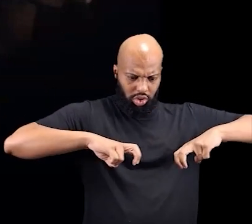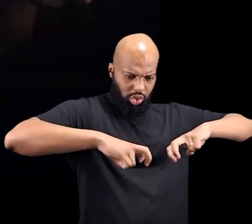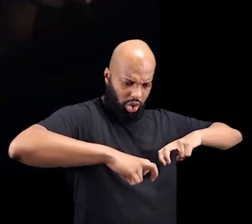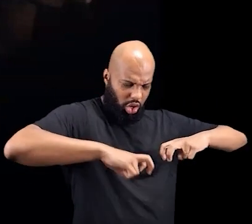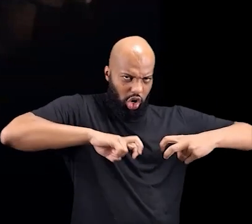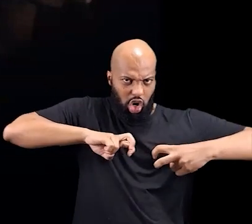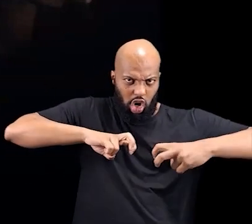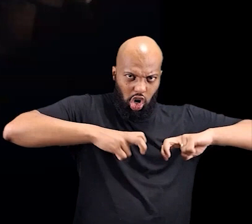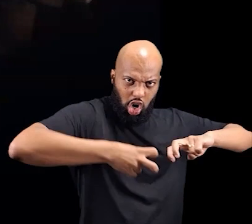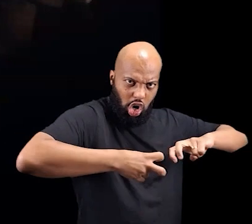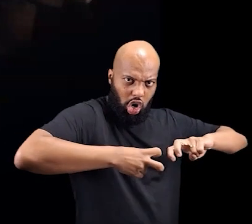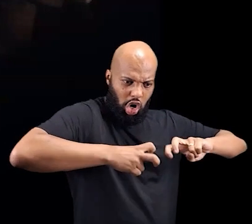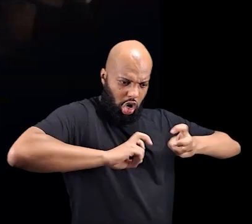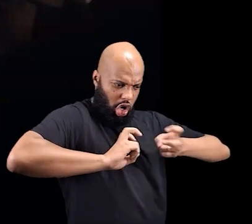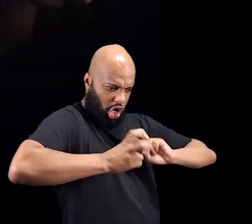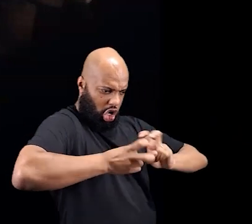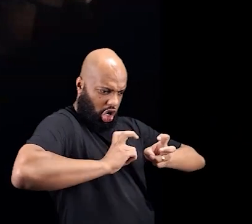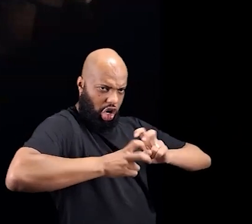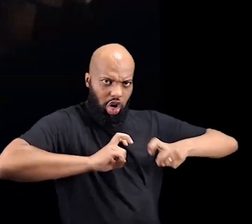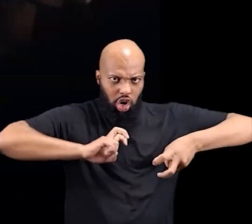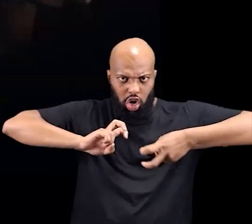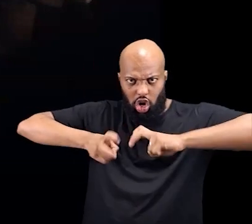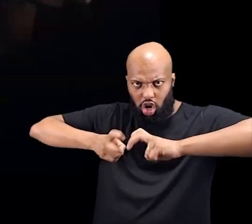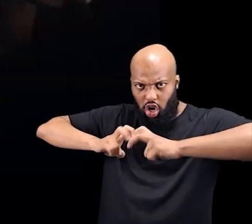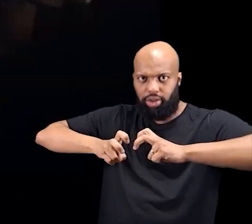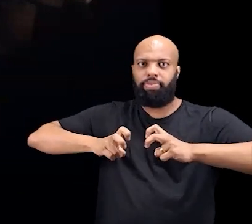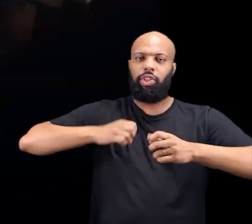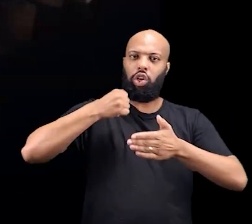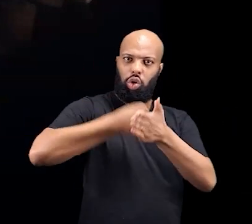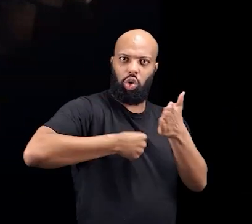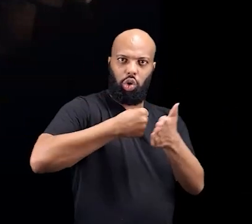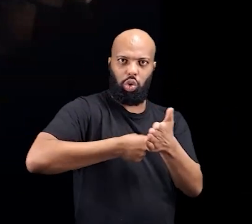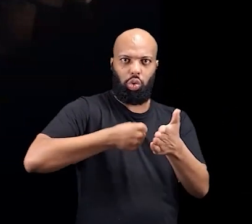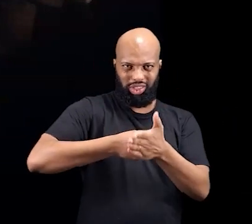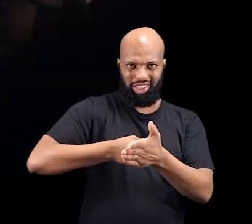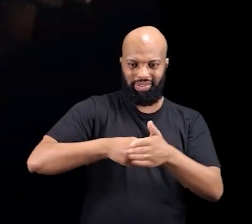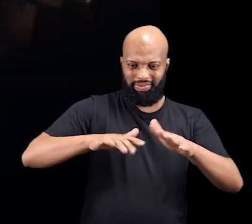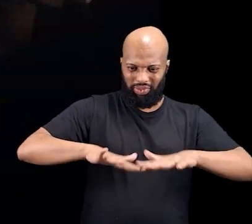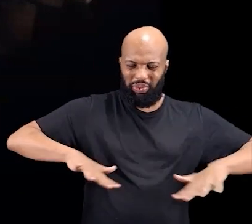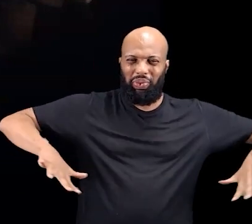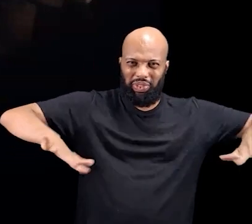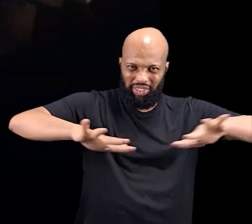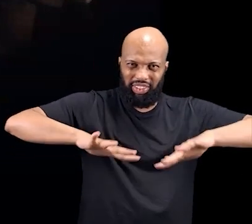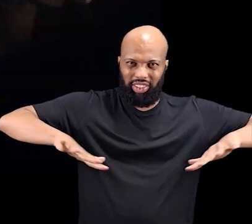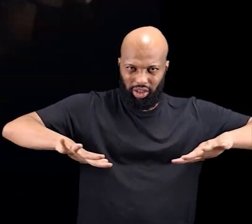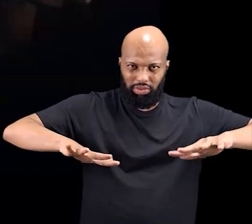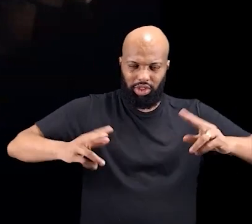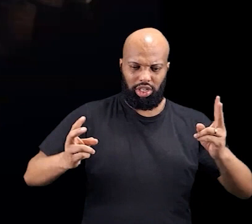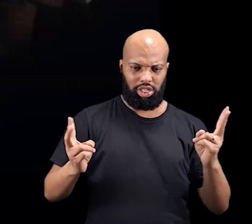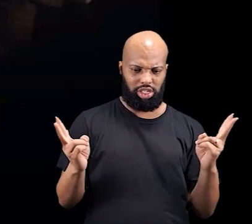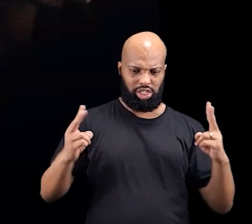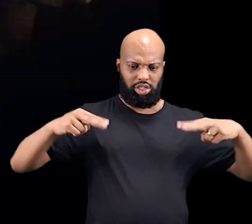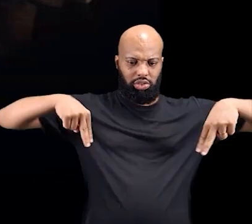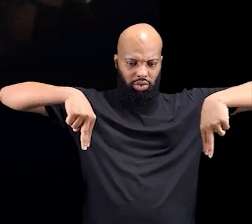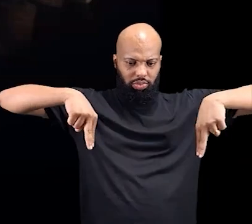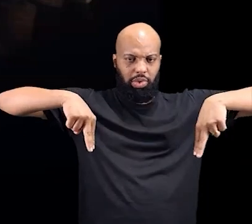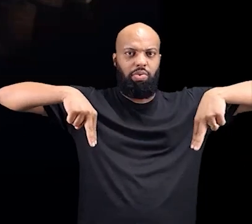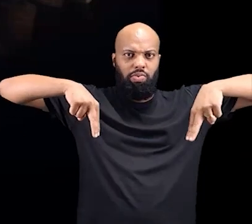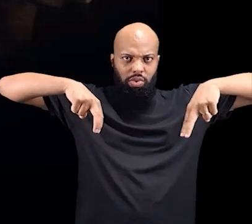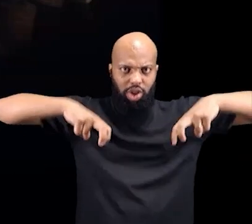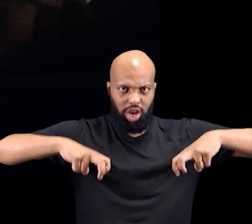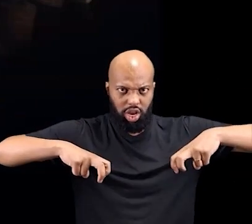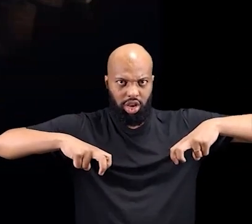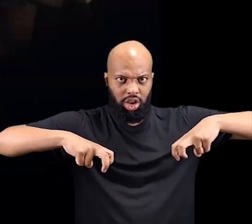-Uka, que é uma luta típica que acontece lá no Xingu, vão lutar no sentido